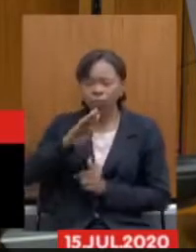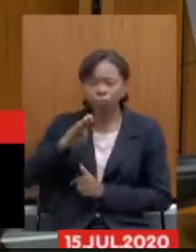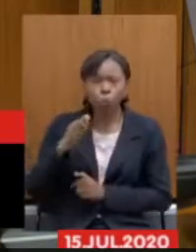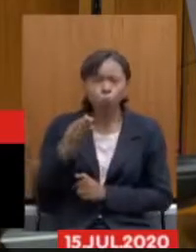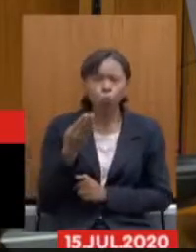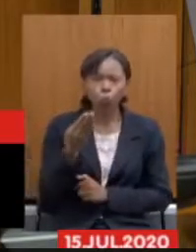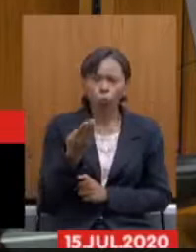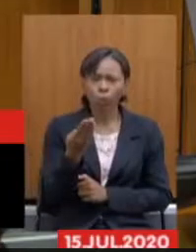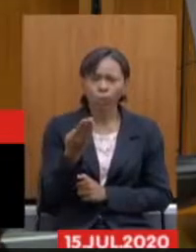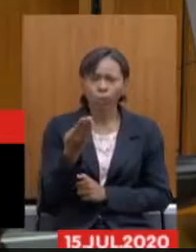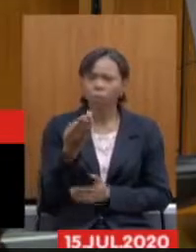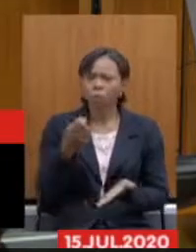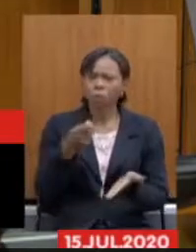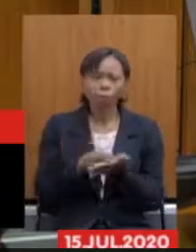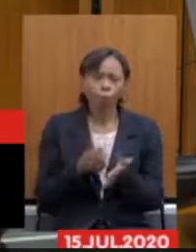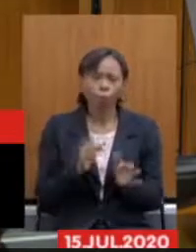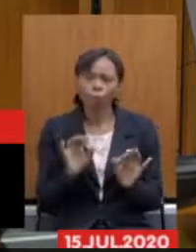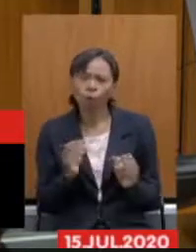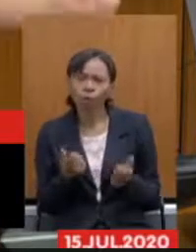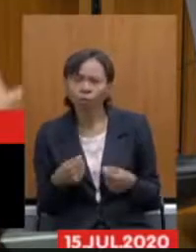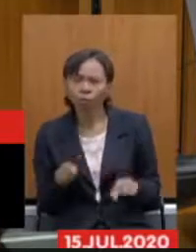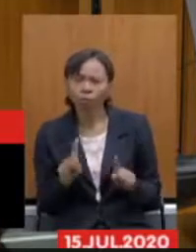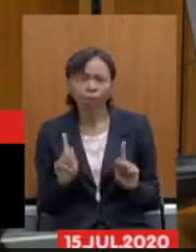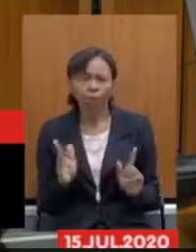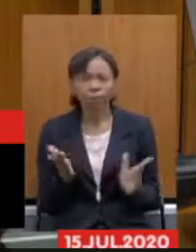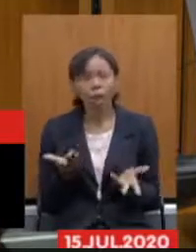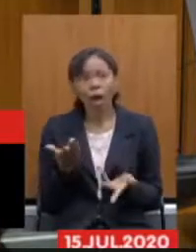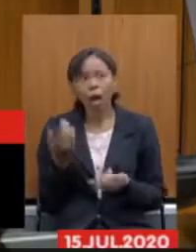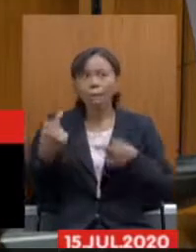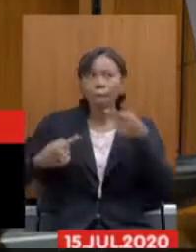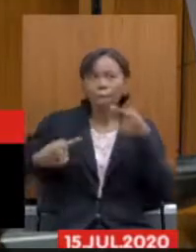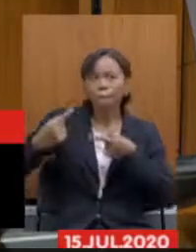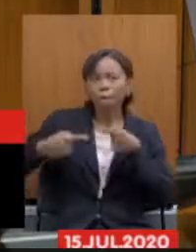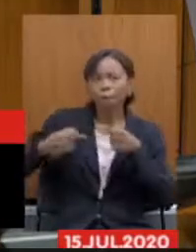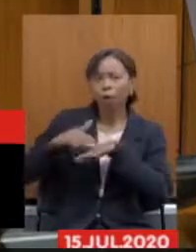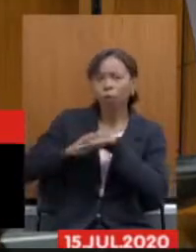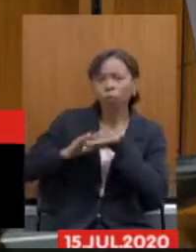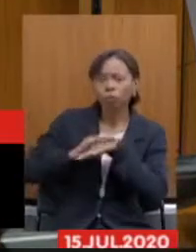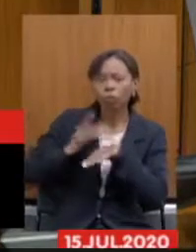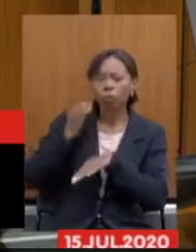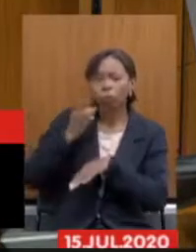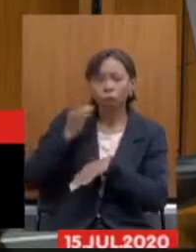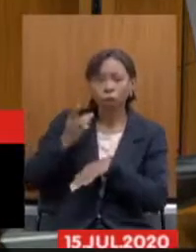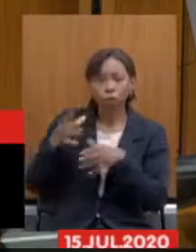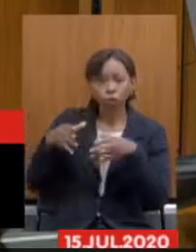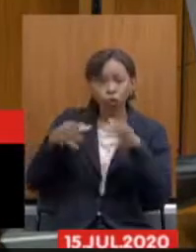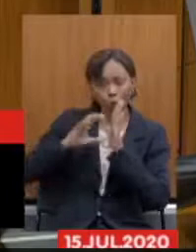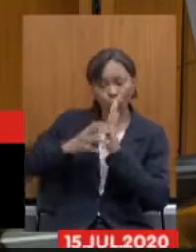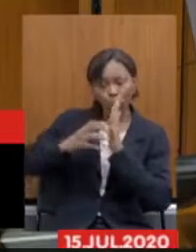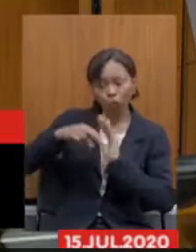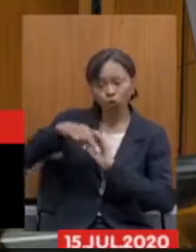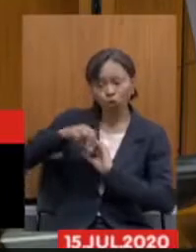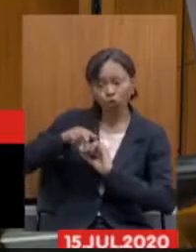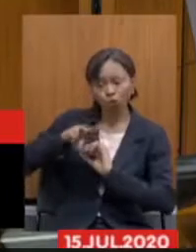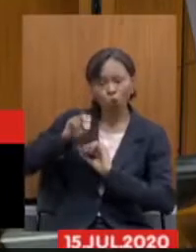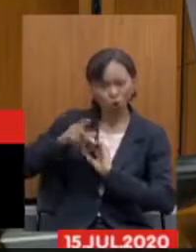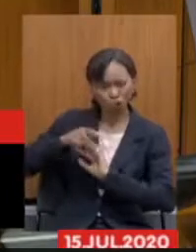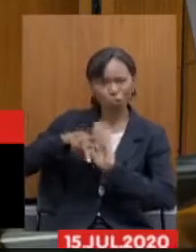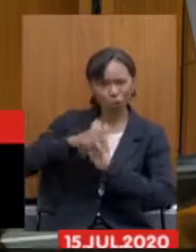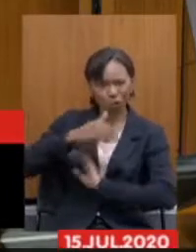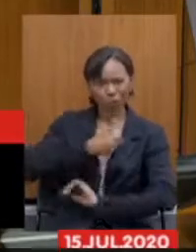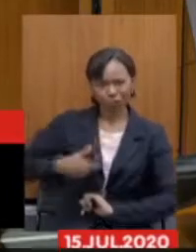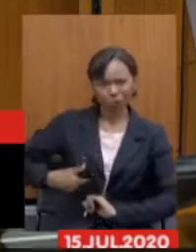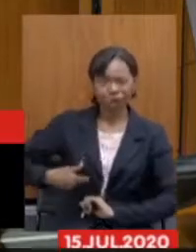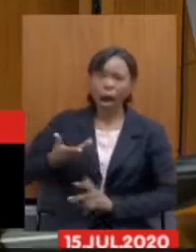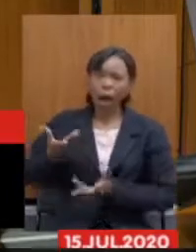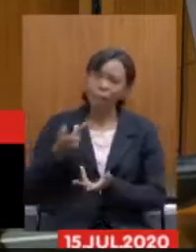aí muitas vezes a gente vai dialogar com o deputado do partido novo do deputado do governador eles falam não,